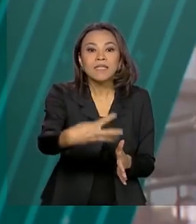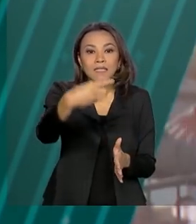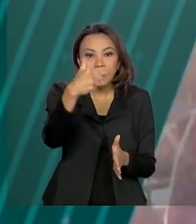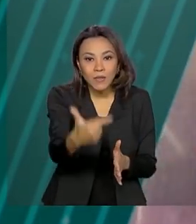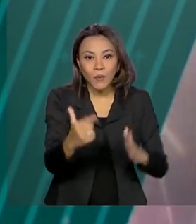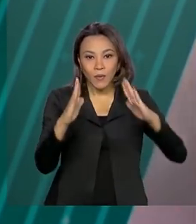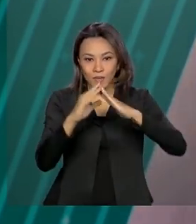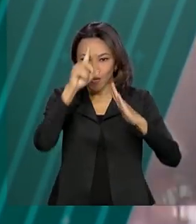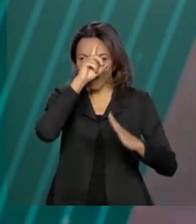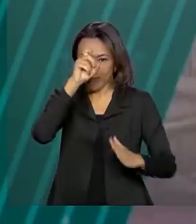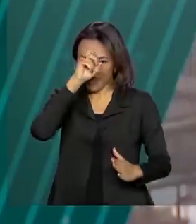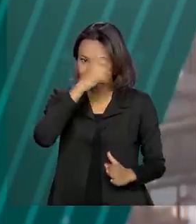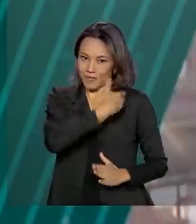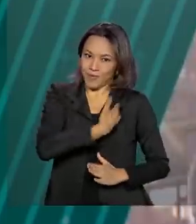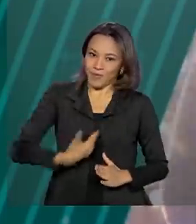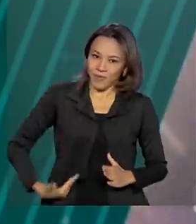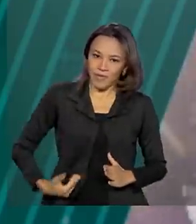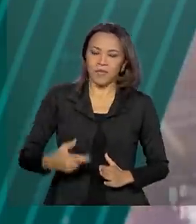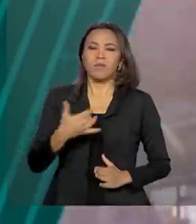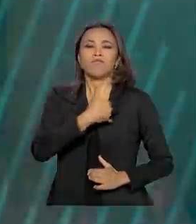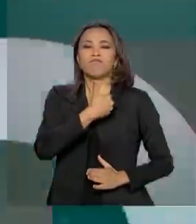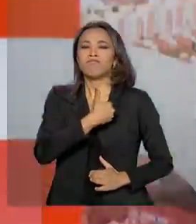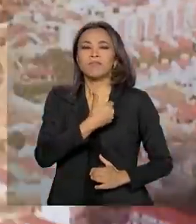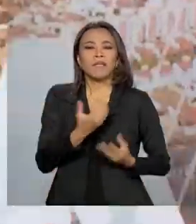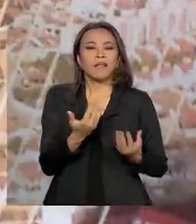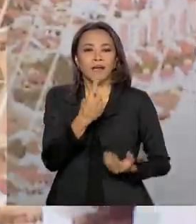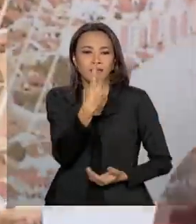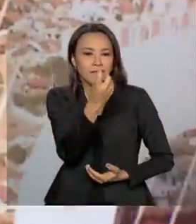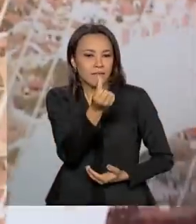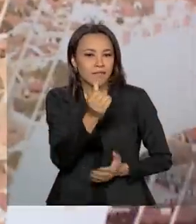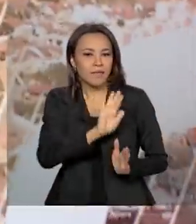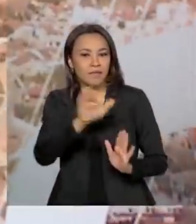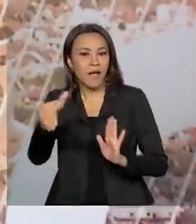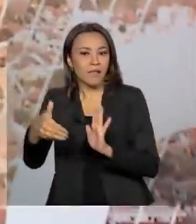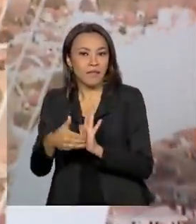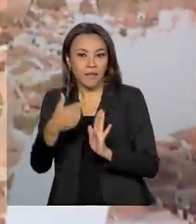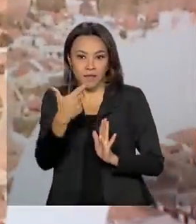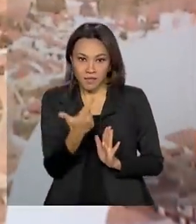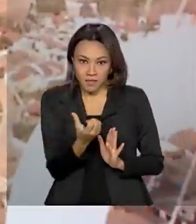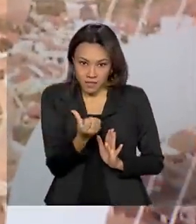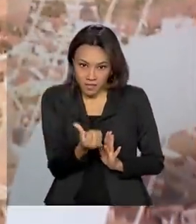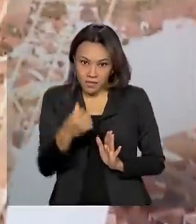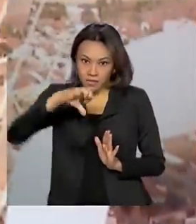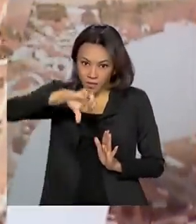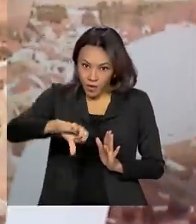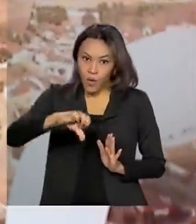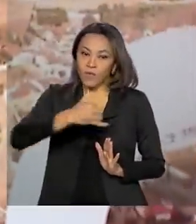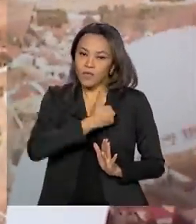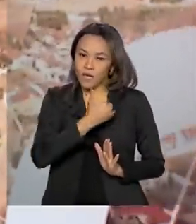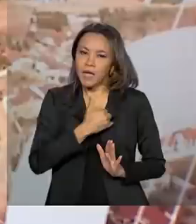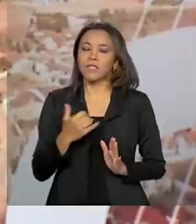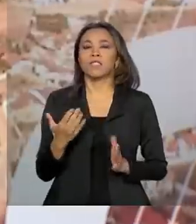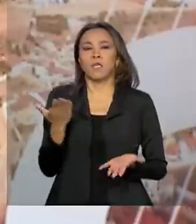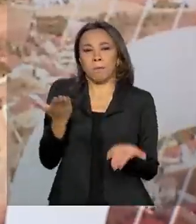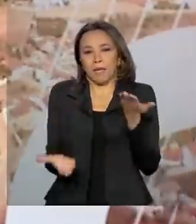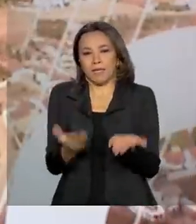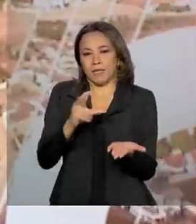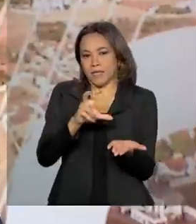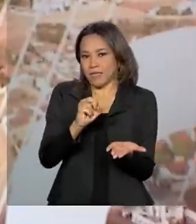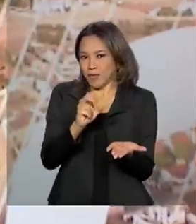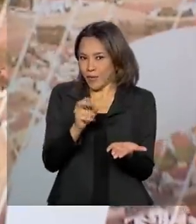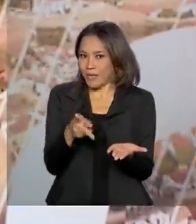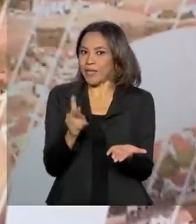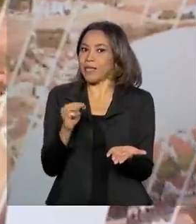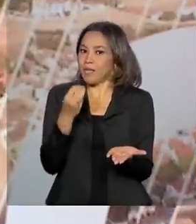E para doar sangue, preciso ter entre 16 e 69 anos de idade, pesar no mínimo 50 quilos e estar em